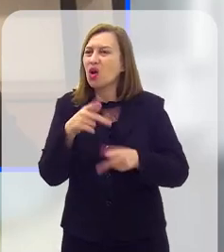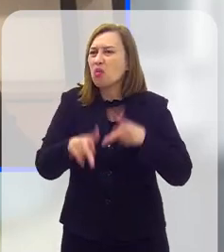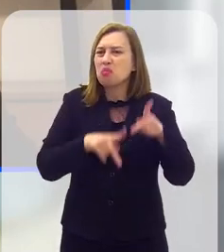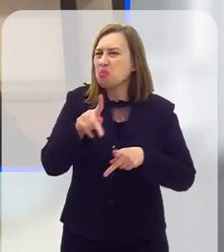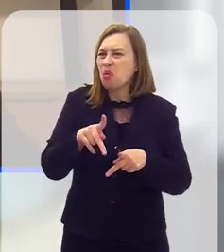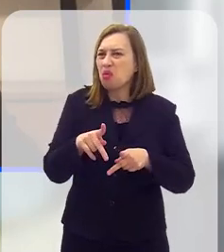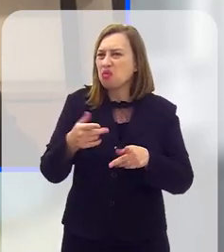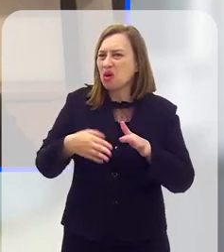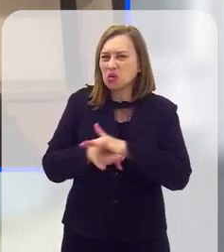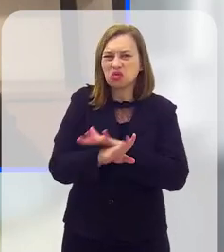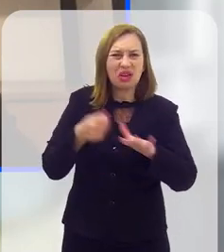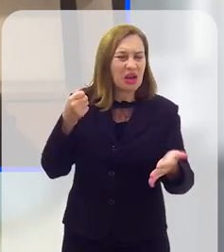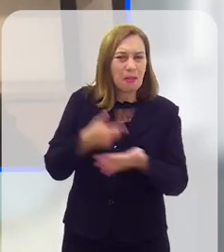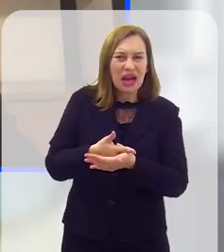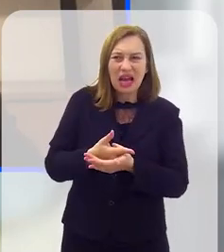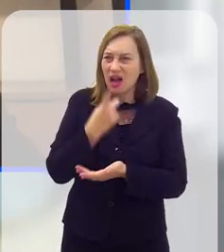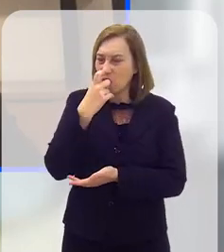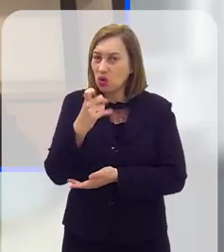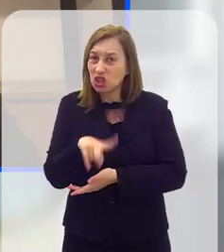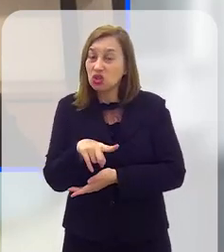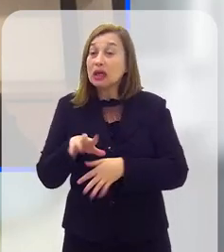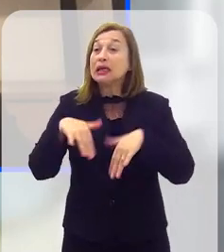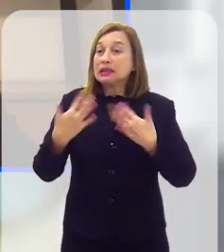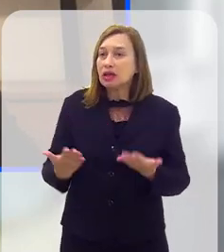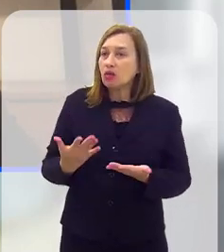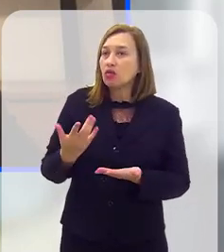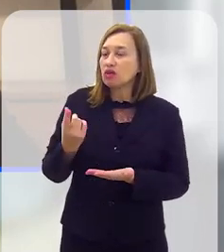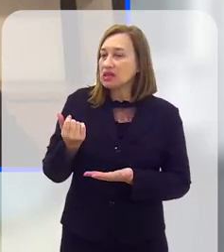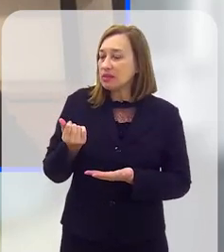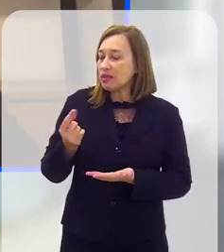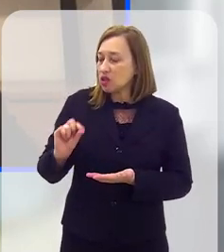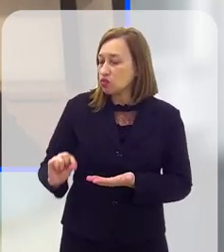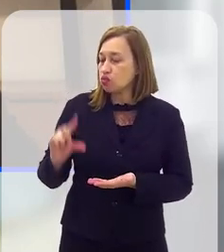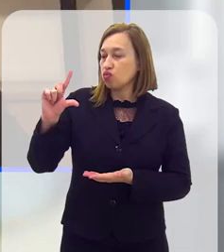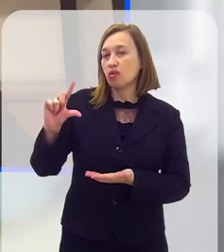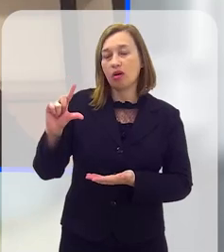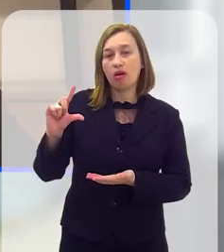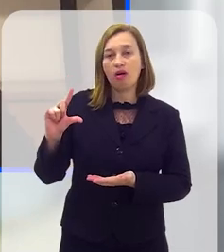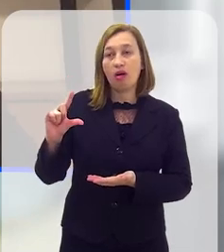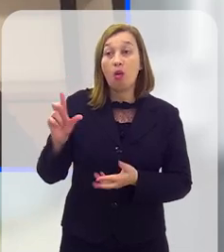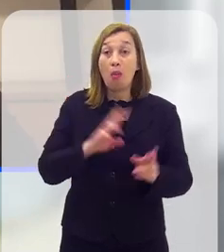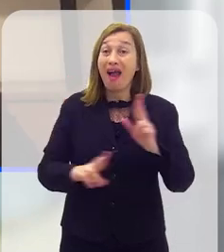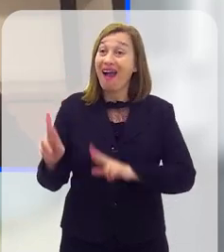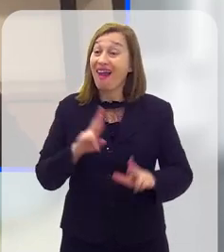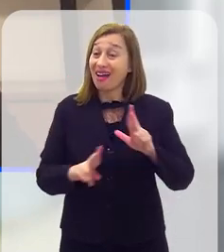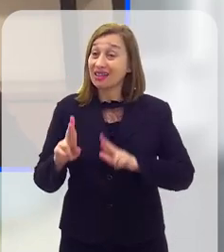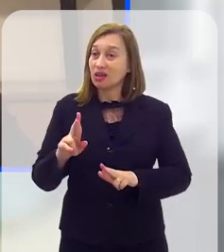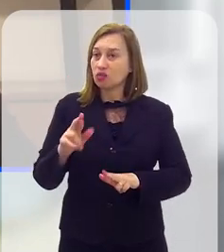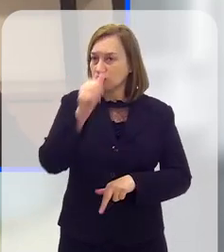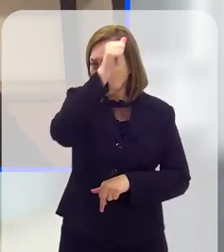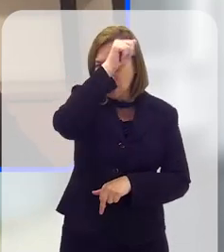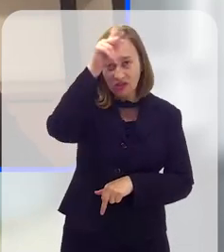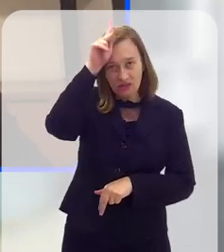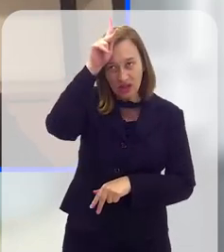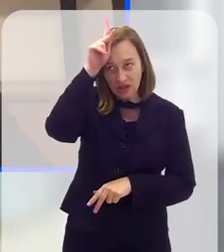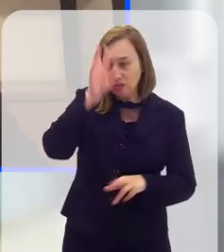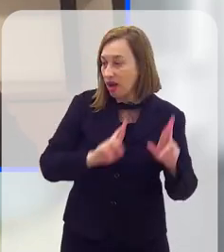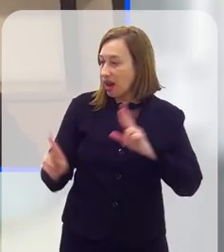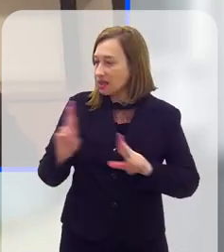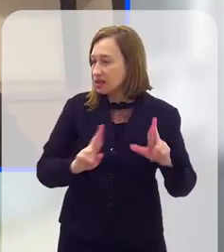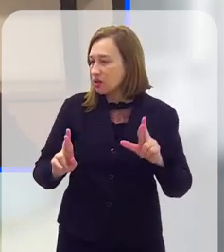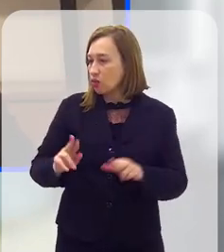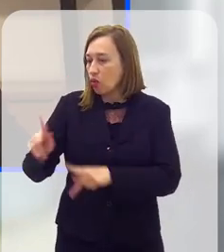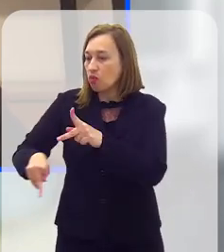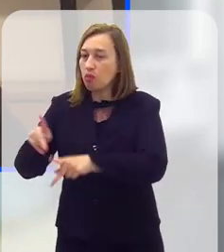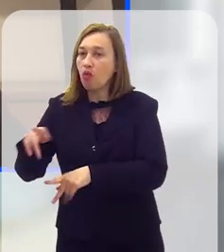porque a população não é acostumada a pagar para o lixo. Então, quando você aumenta, você acaba criando uma relação do